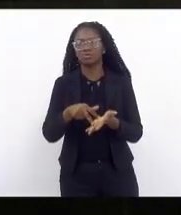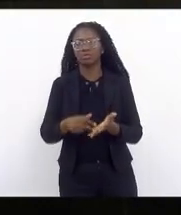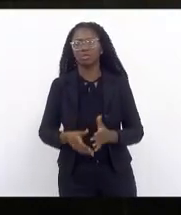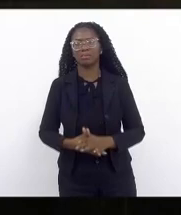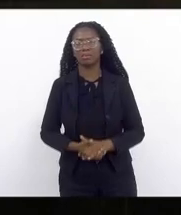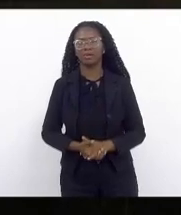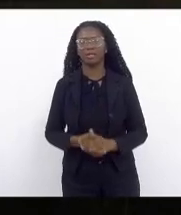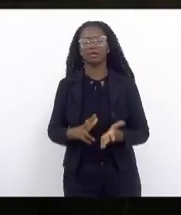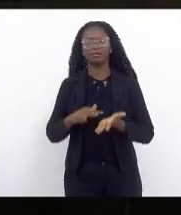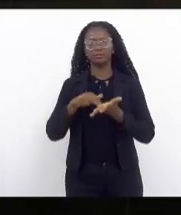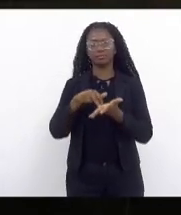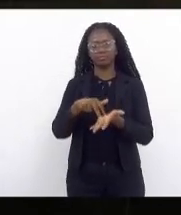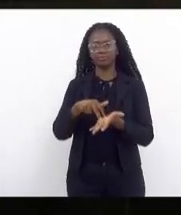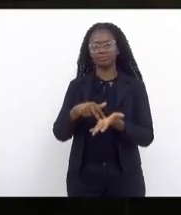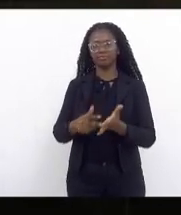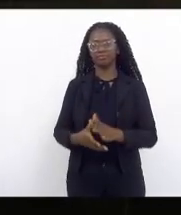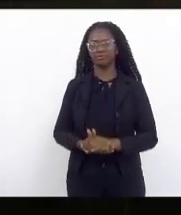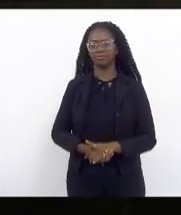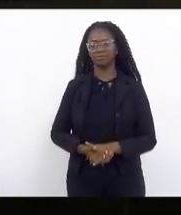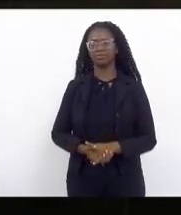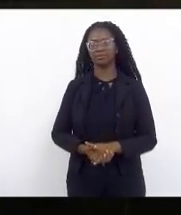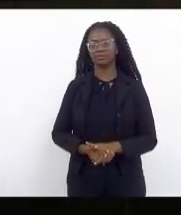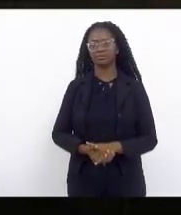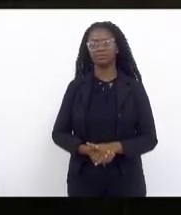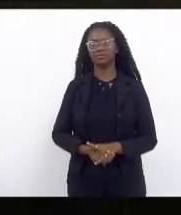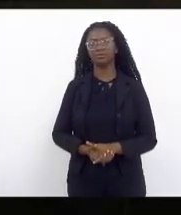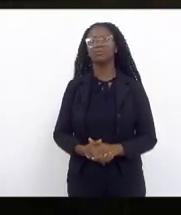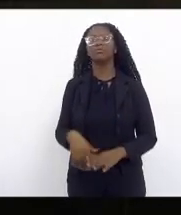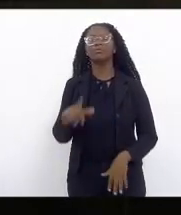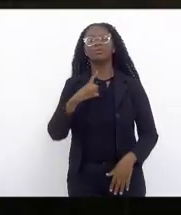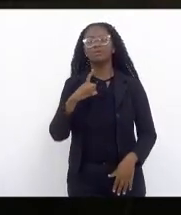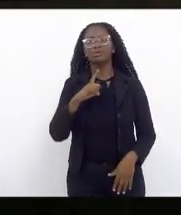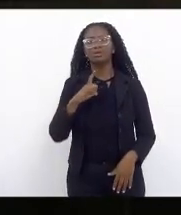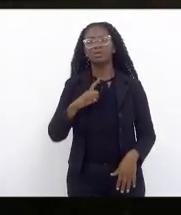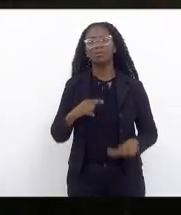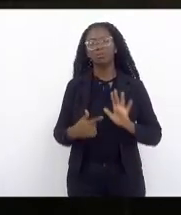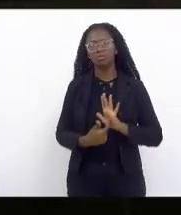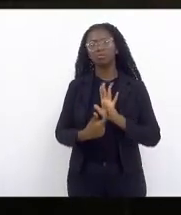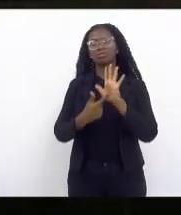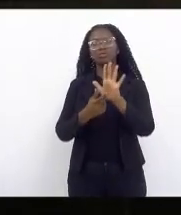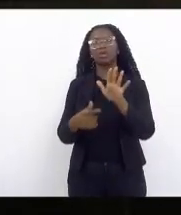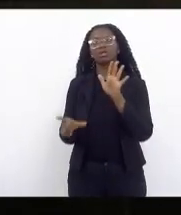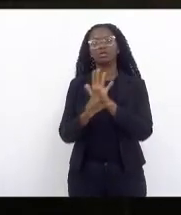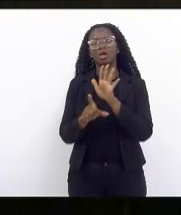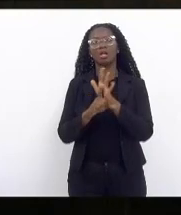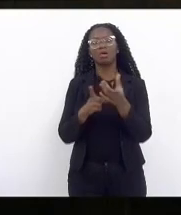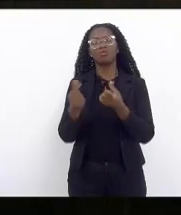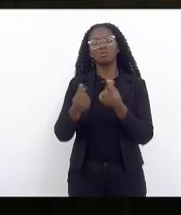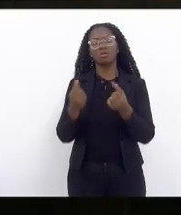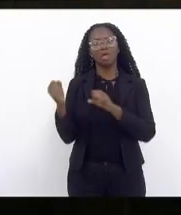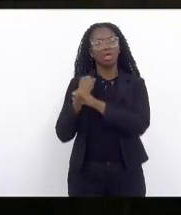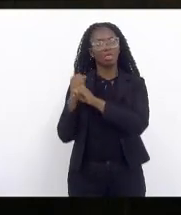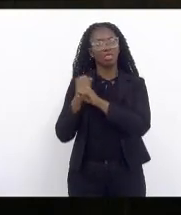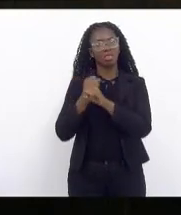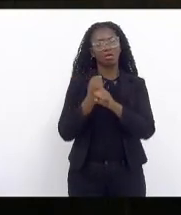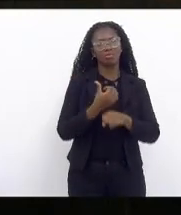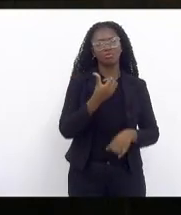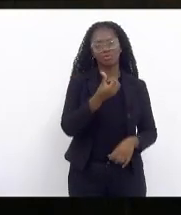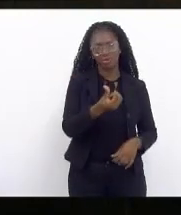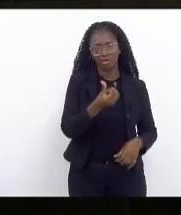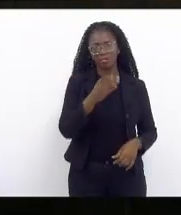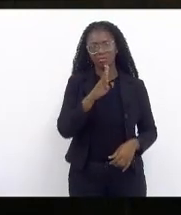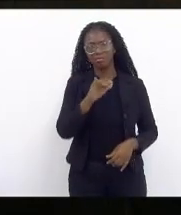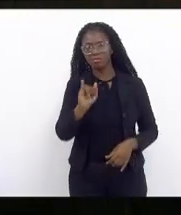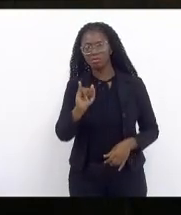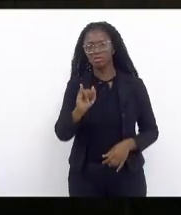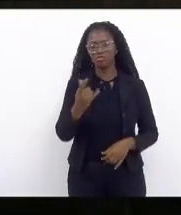com pessoal e custeio já temos apontado na lei orçamentária anual seis bilhões em investimentos